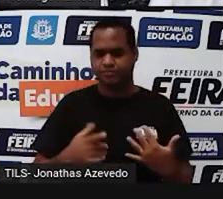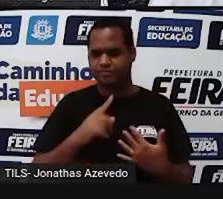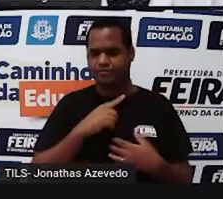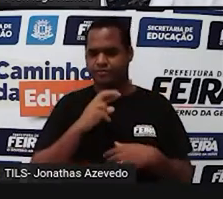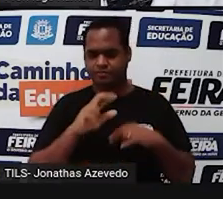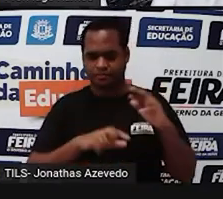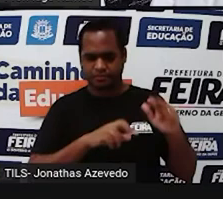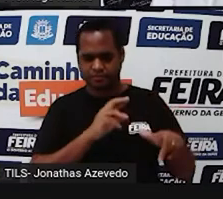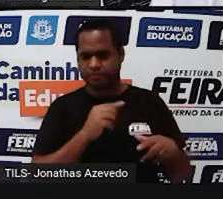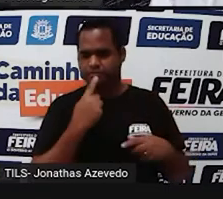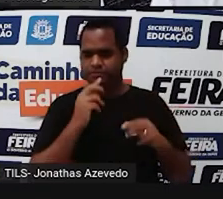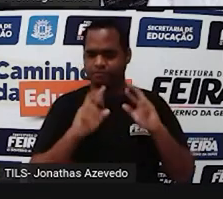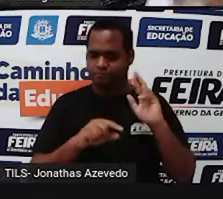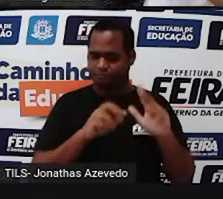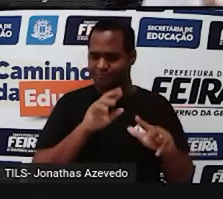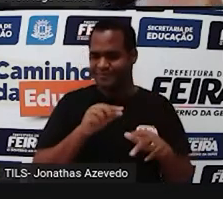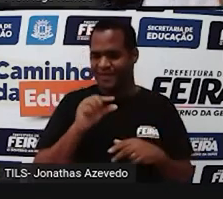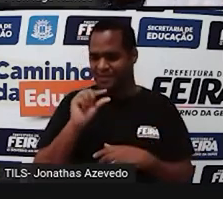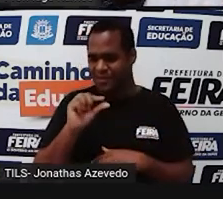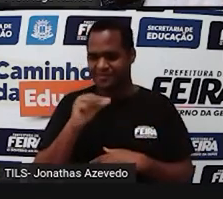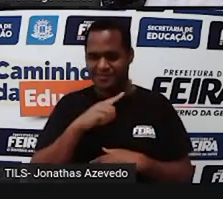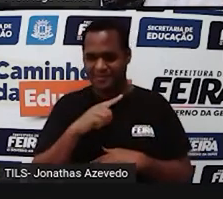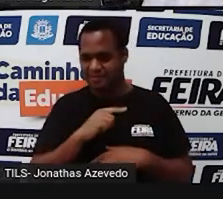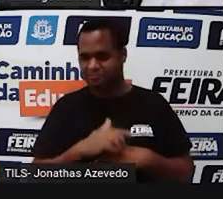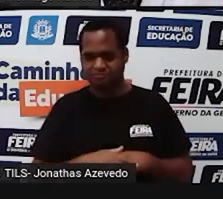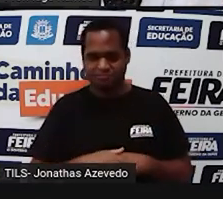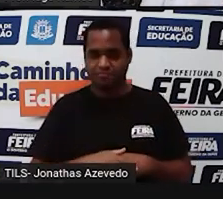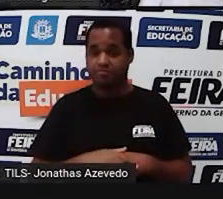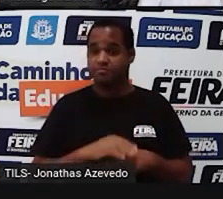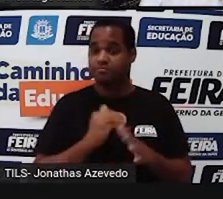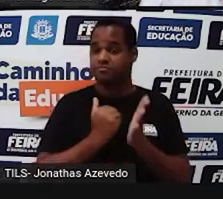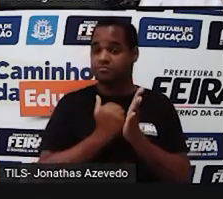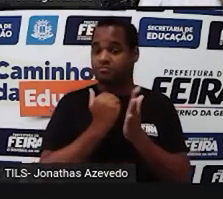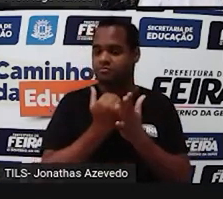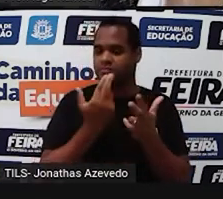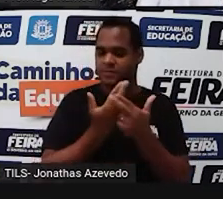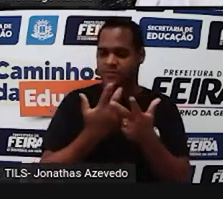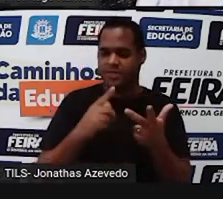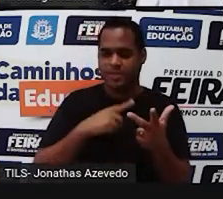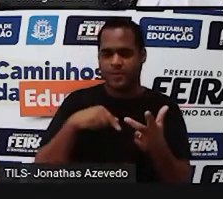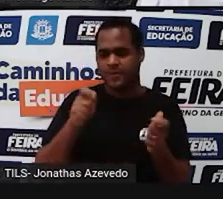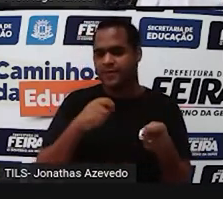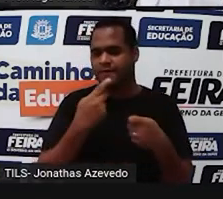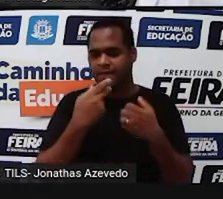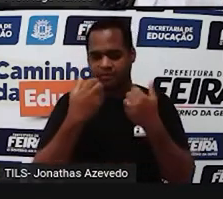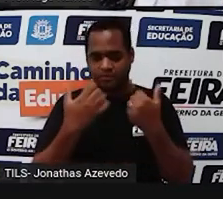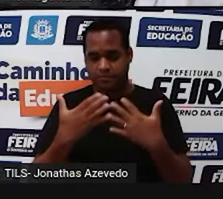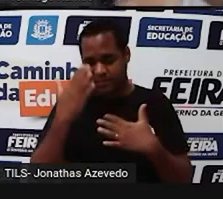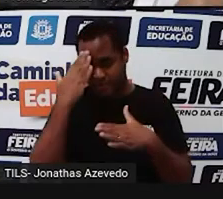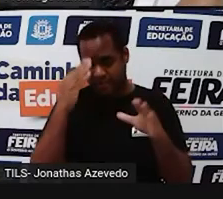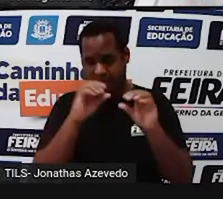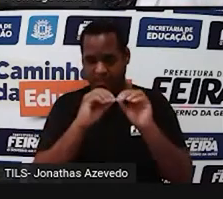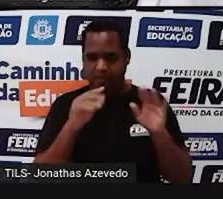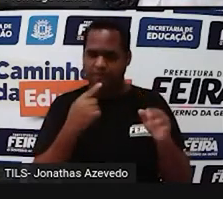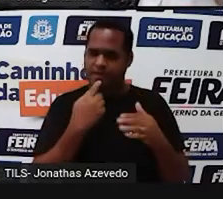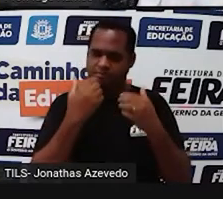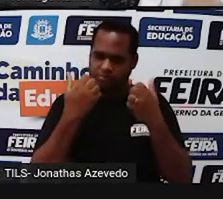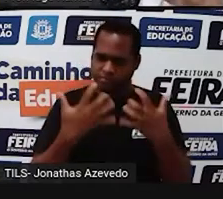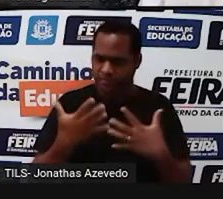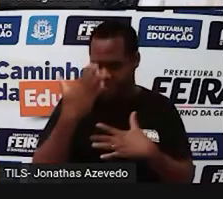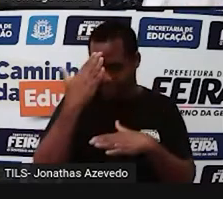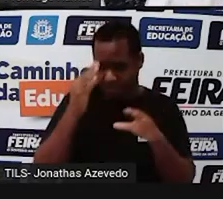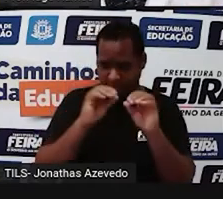seja um pouco diferente do nosso, mas, né, a gente fala, eles entendem, eles falam e a gente entende